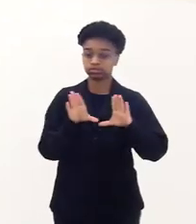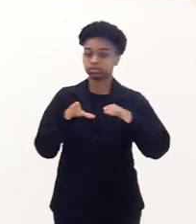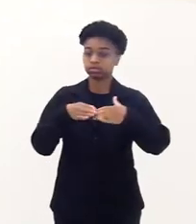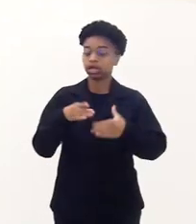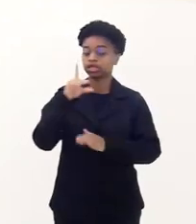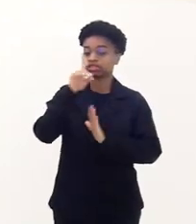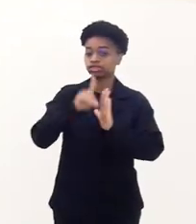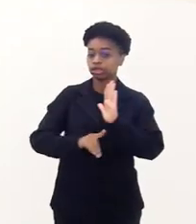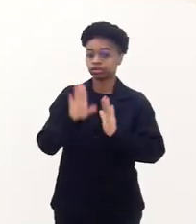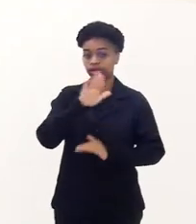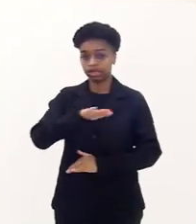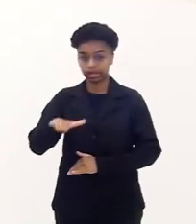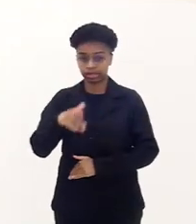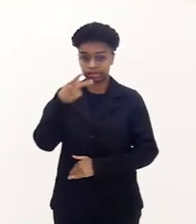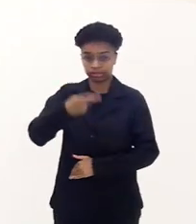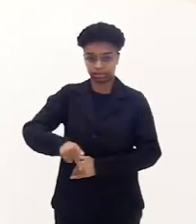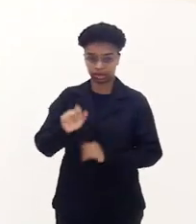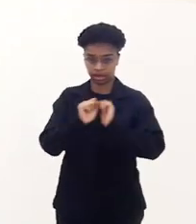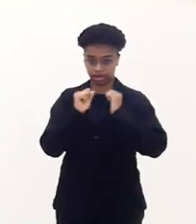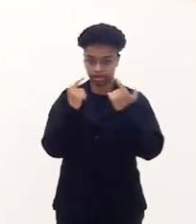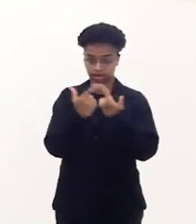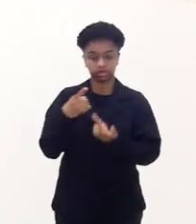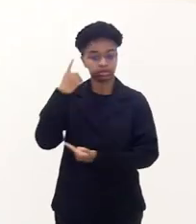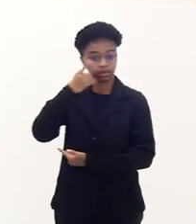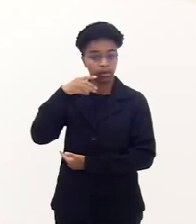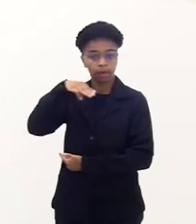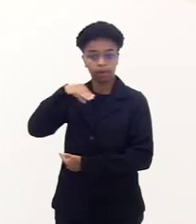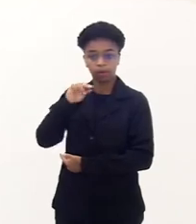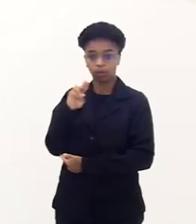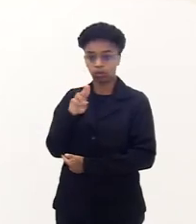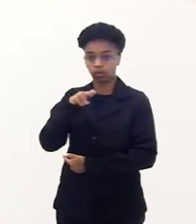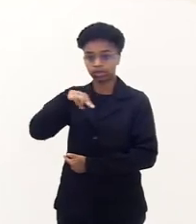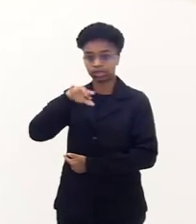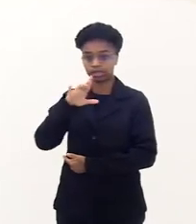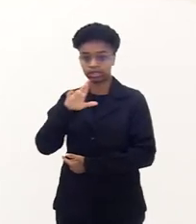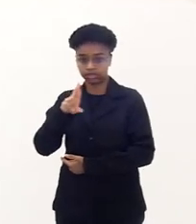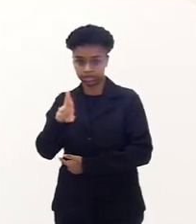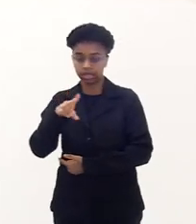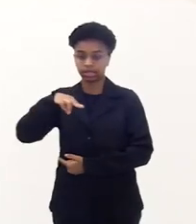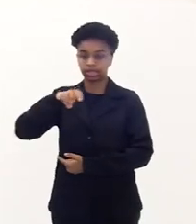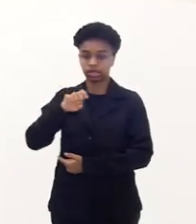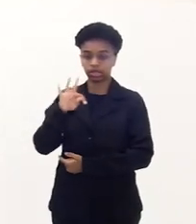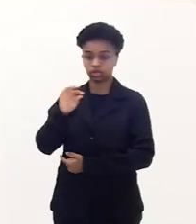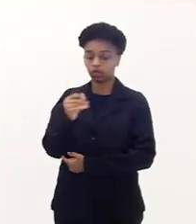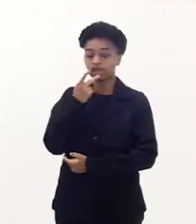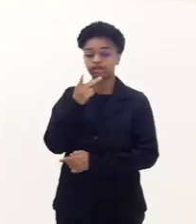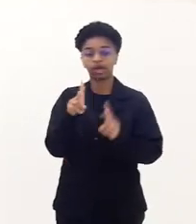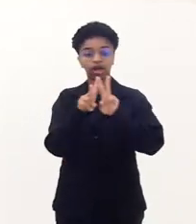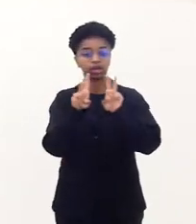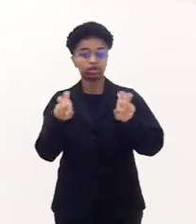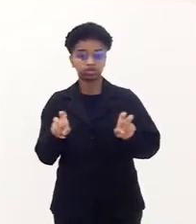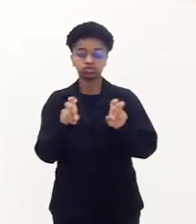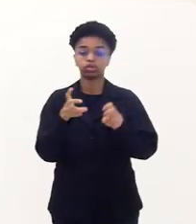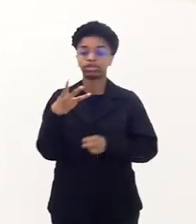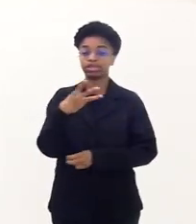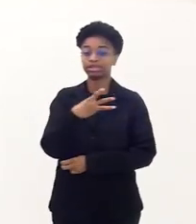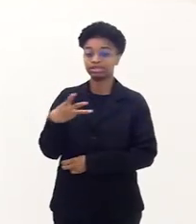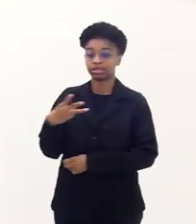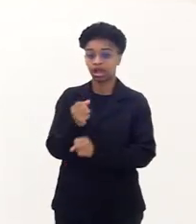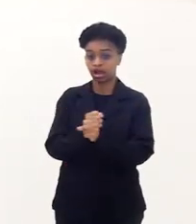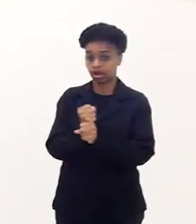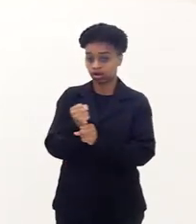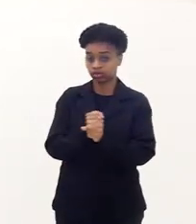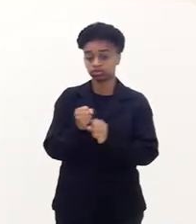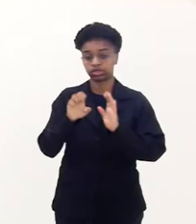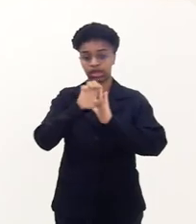Comissão de Direitos da Criança da OAB, o deputado Munir Neto, trazendo a sua consideração a respeito desses 33